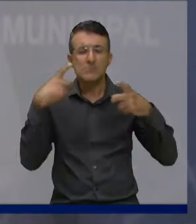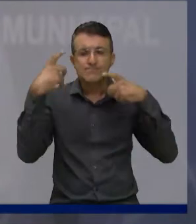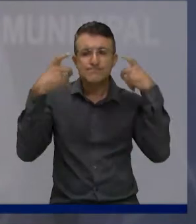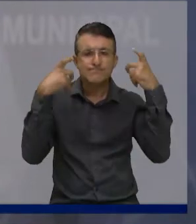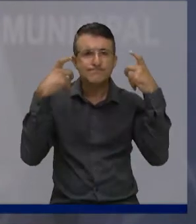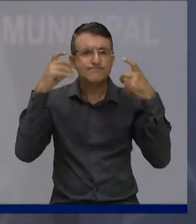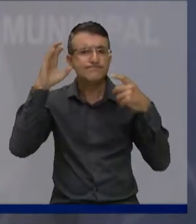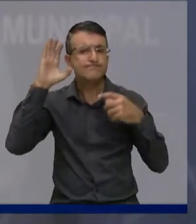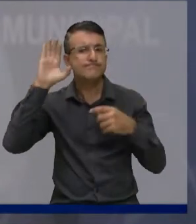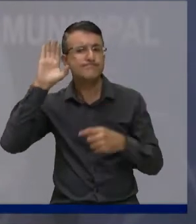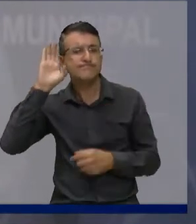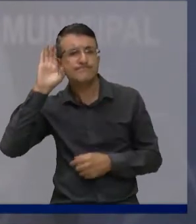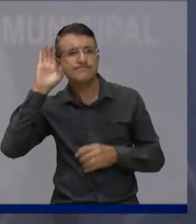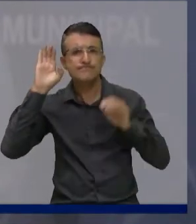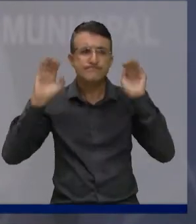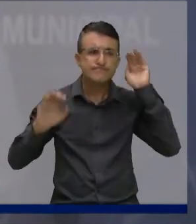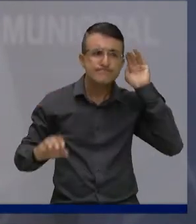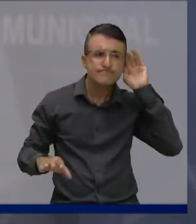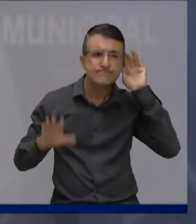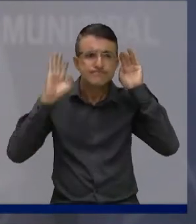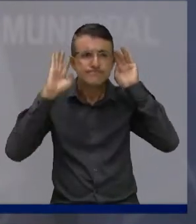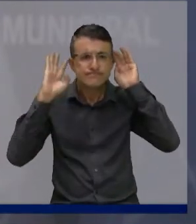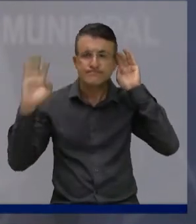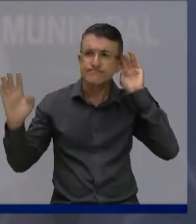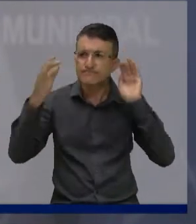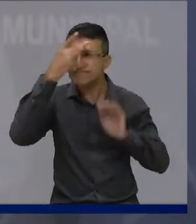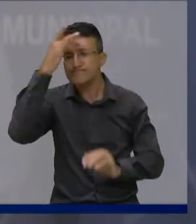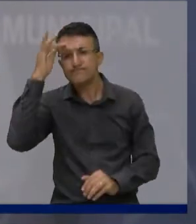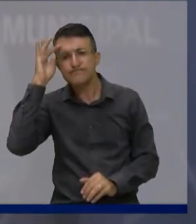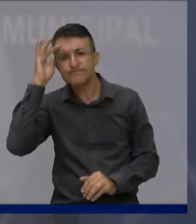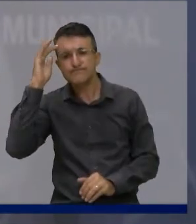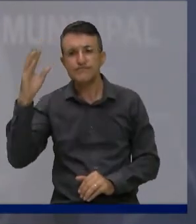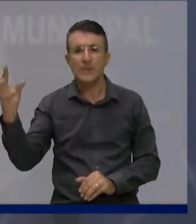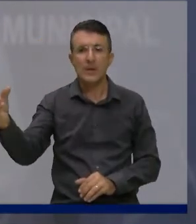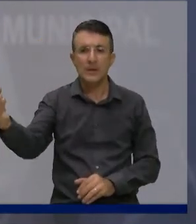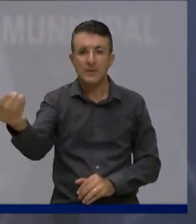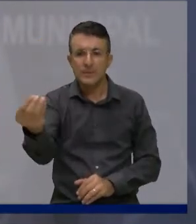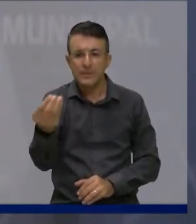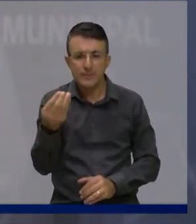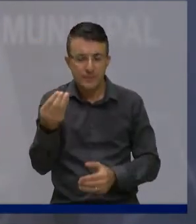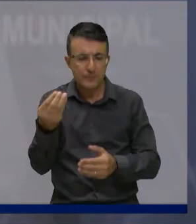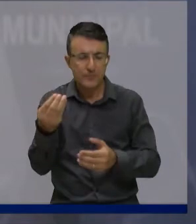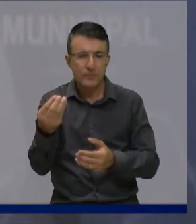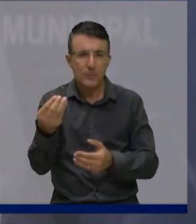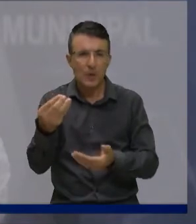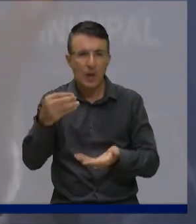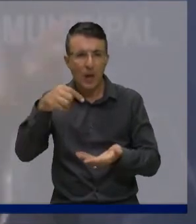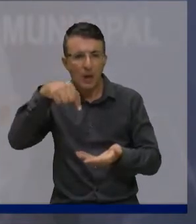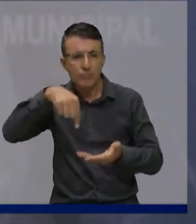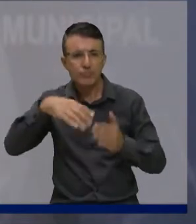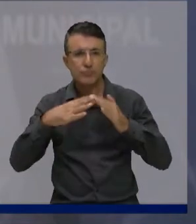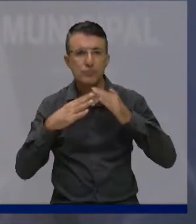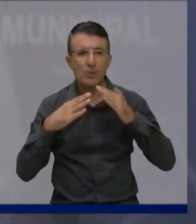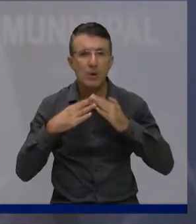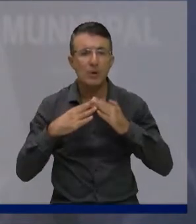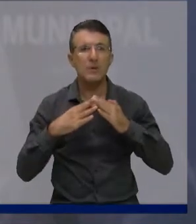sempre procurei trazer para essa casa o clamor das pessoas que nos requisitam